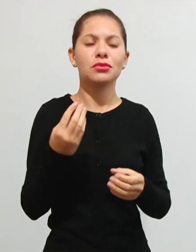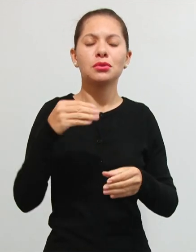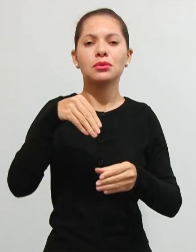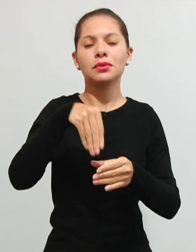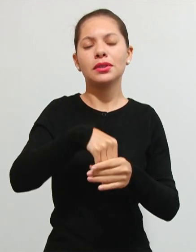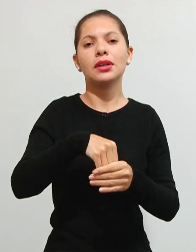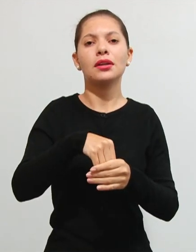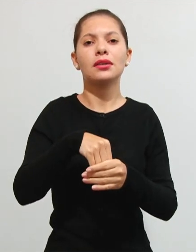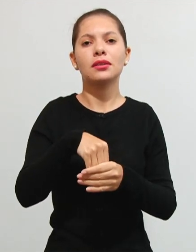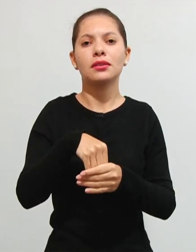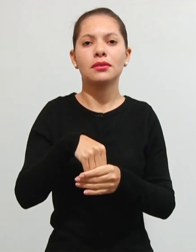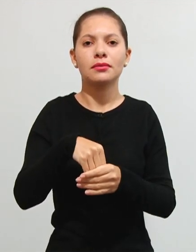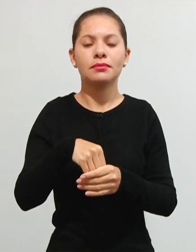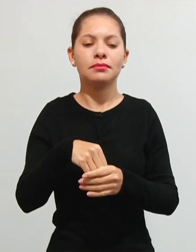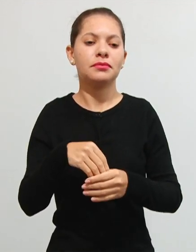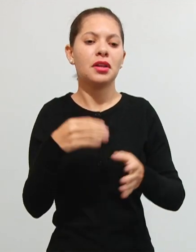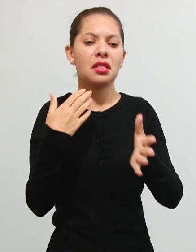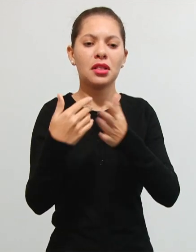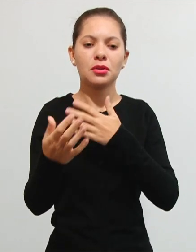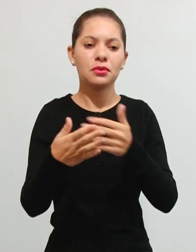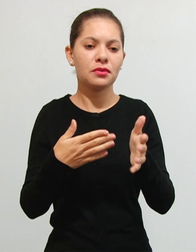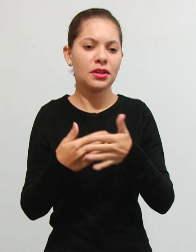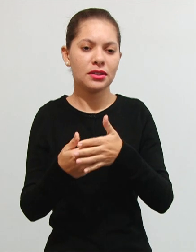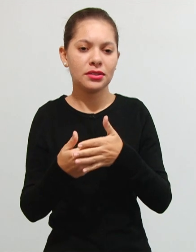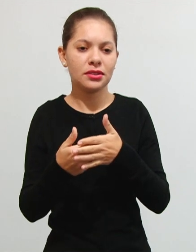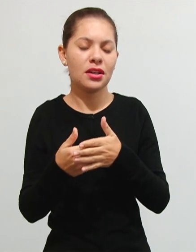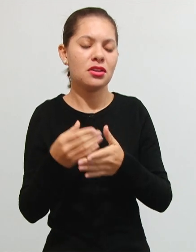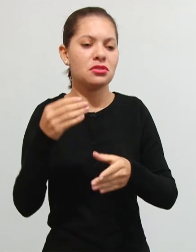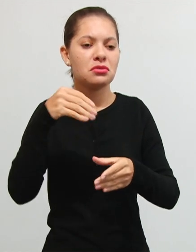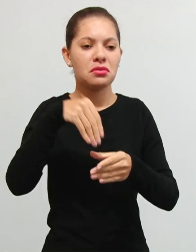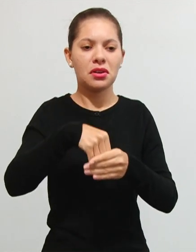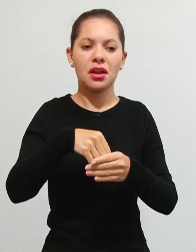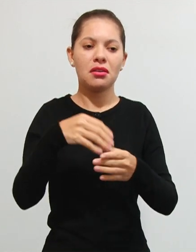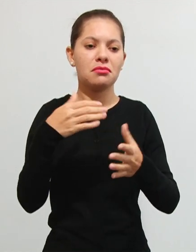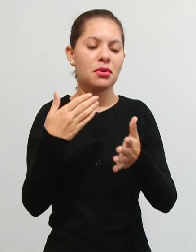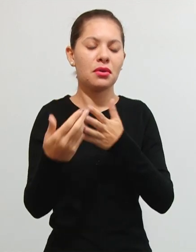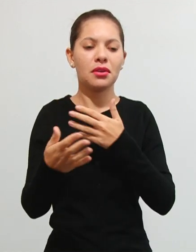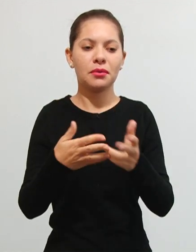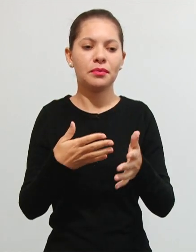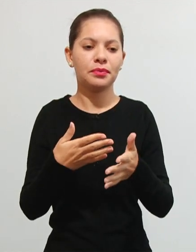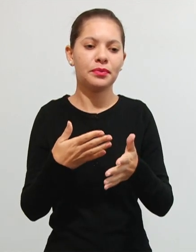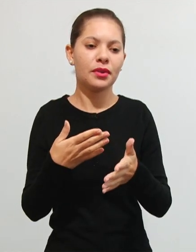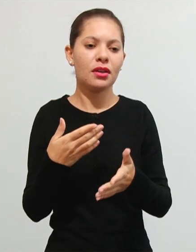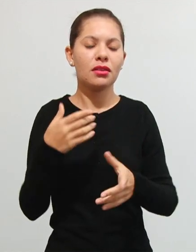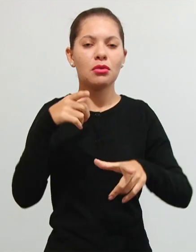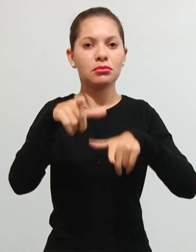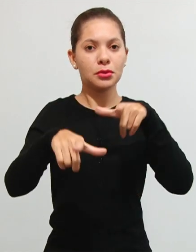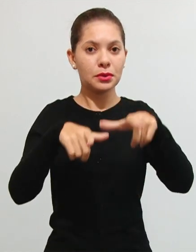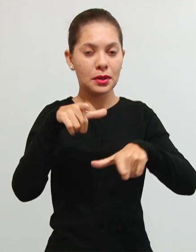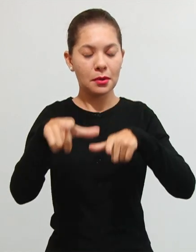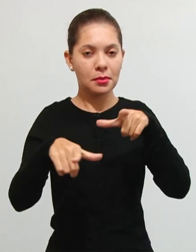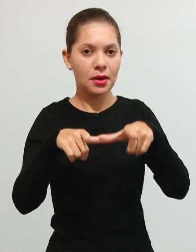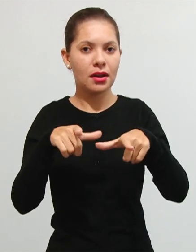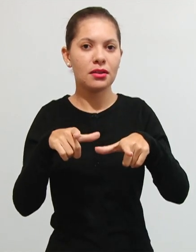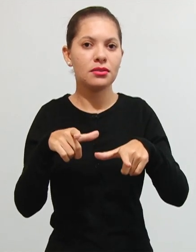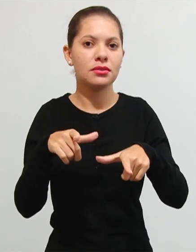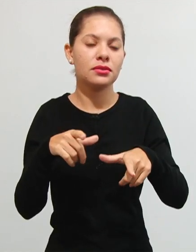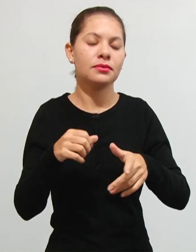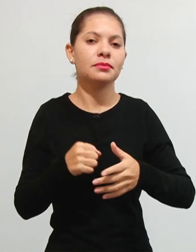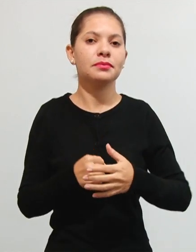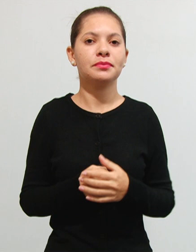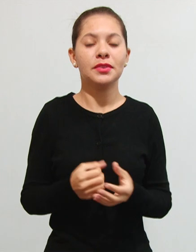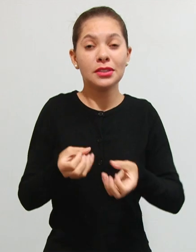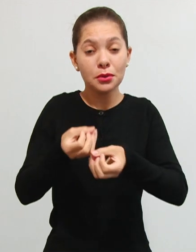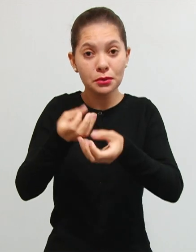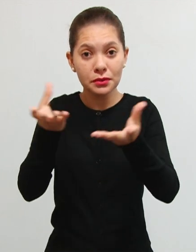lixo para ele é indiferente se eu coloquei ou não o que importa é que o serviço está sendo oferecido